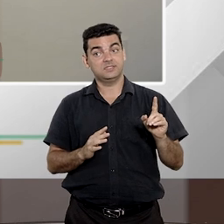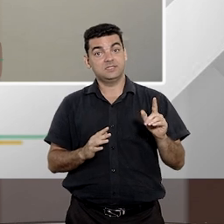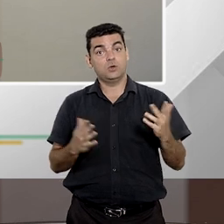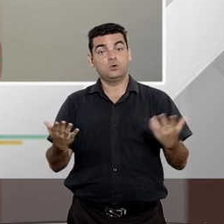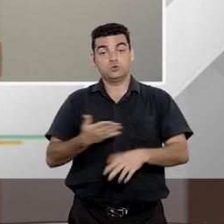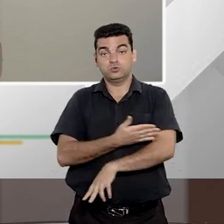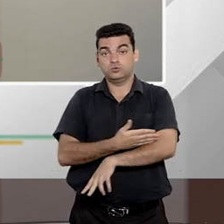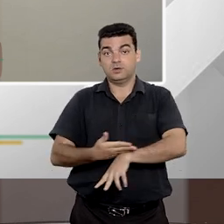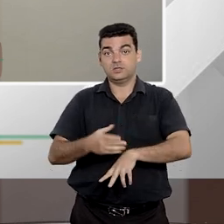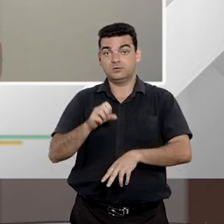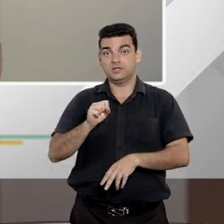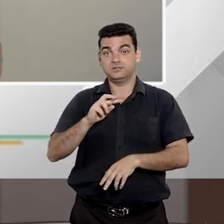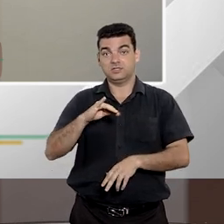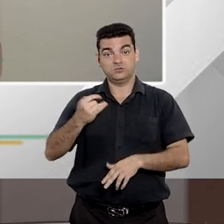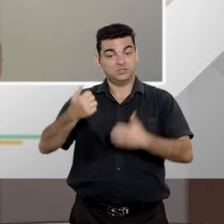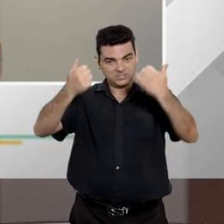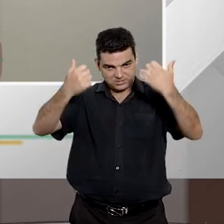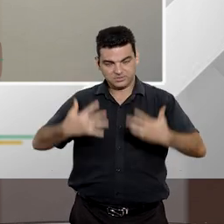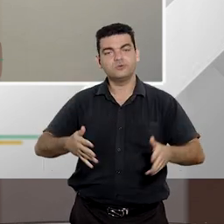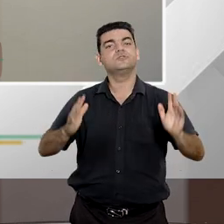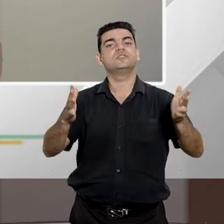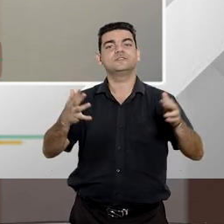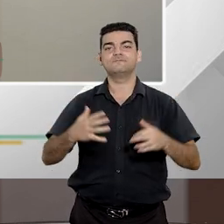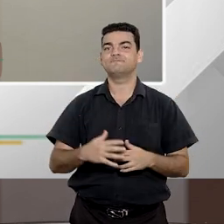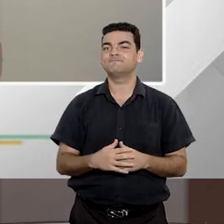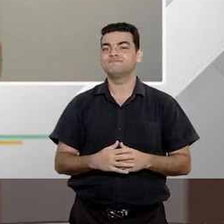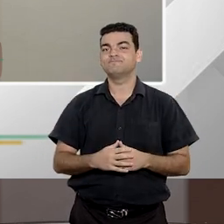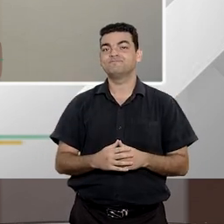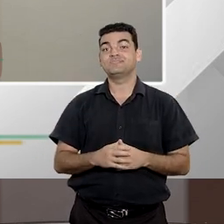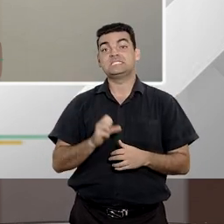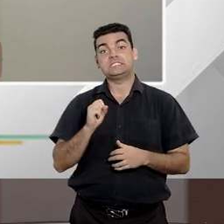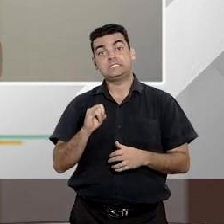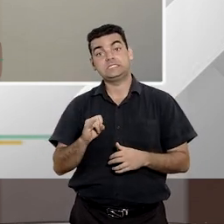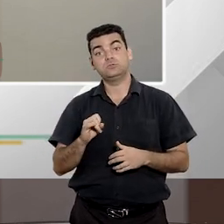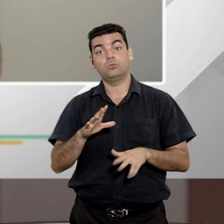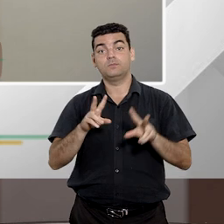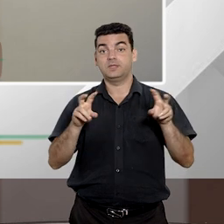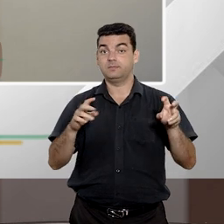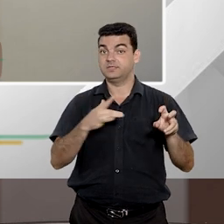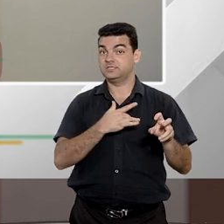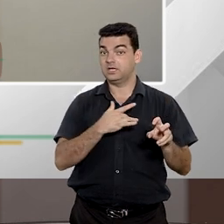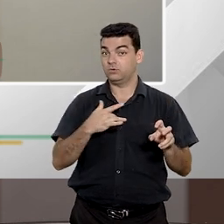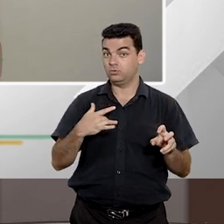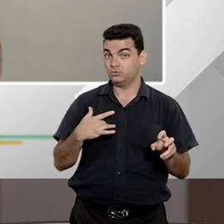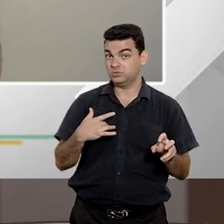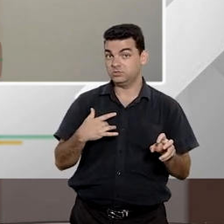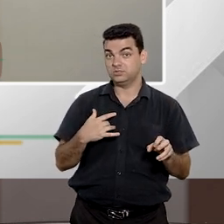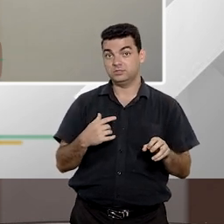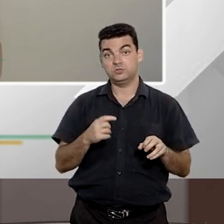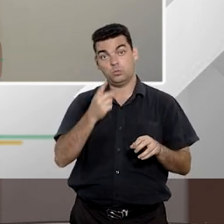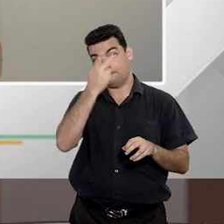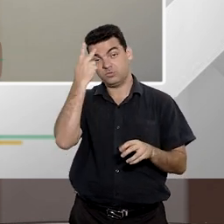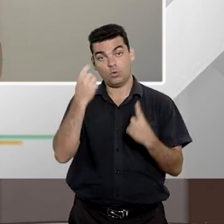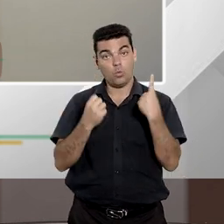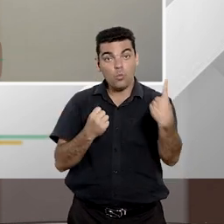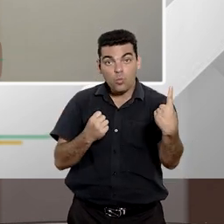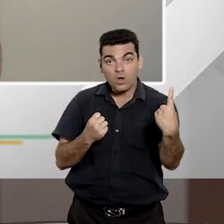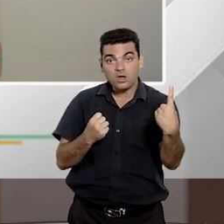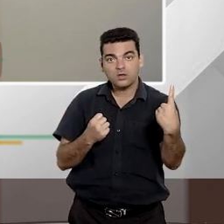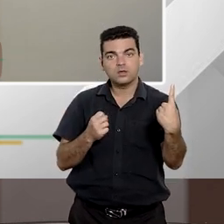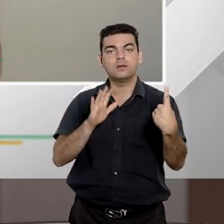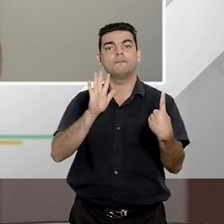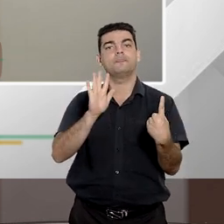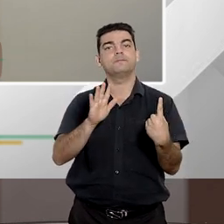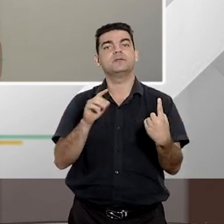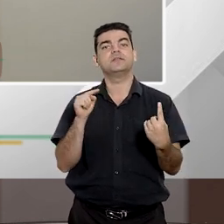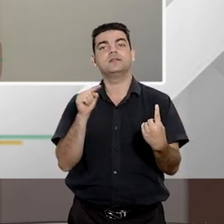jurisprudência do STJ já se consolidou nesse sentido, de que quando se trata de saúde, mesmo que seja só uma pessoa, o que se tem na